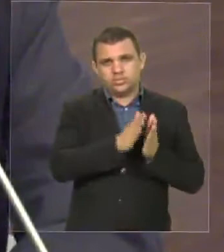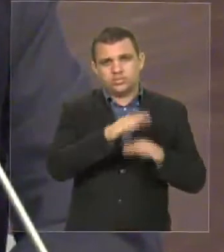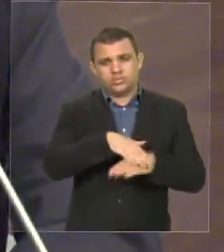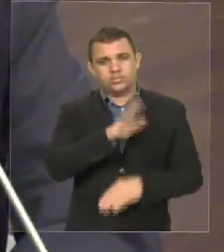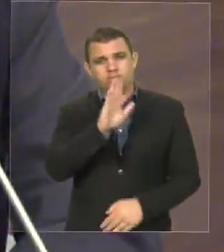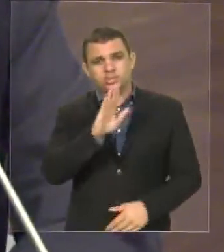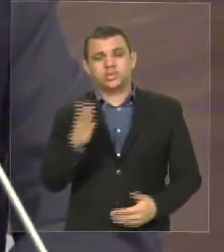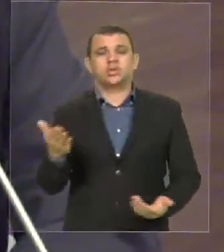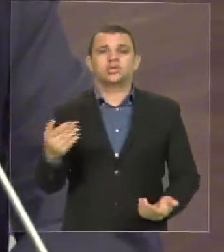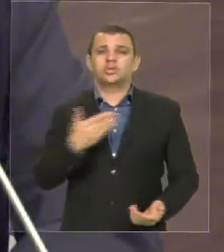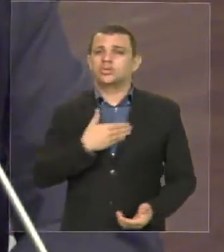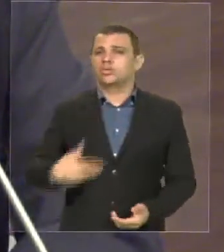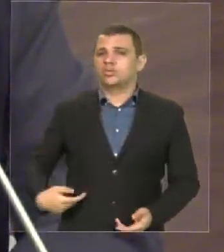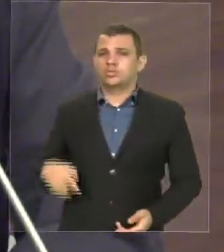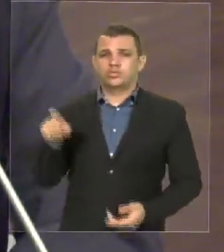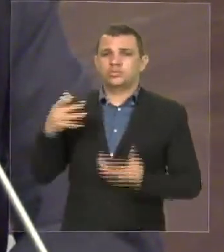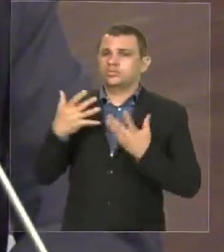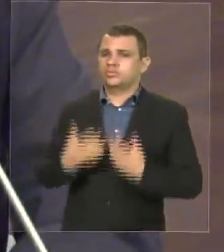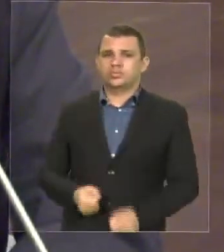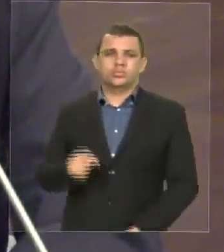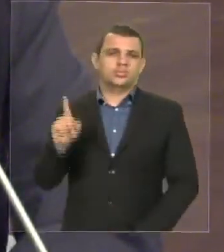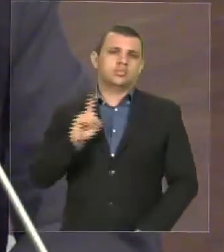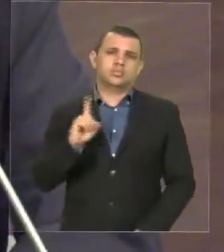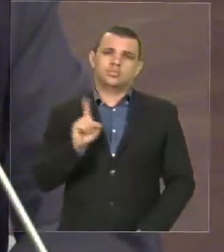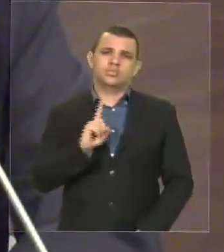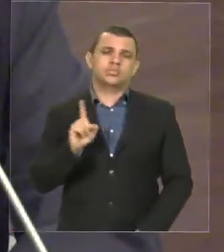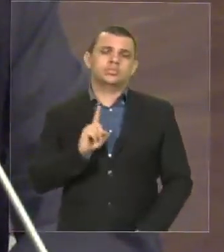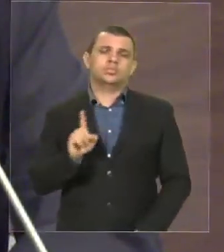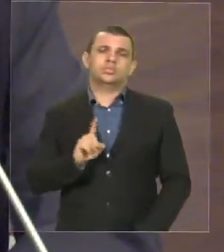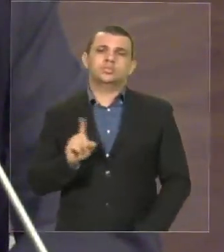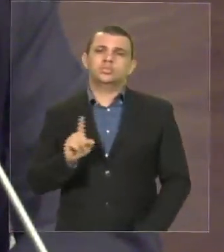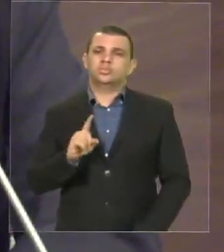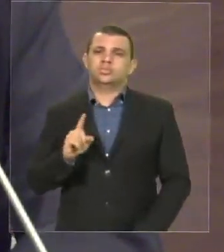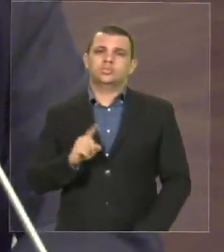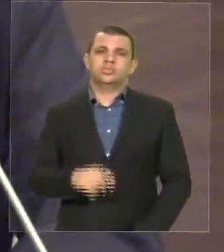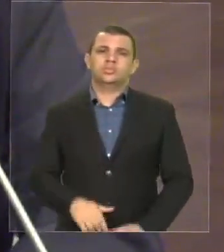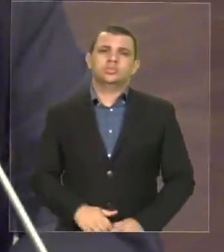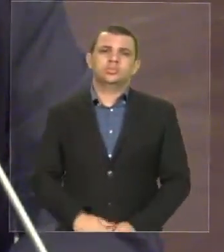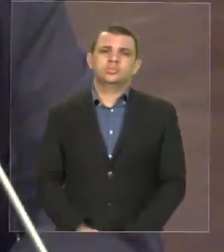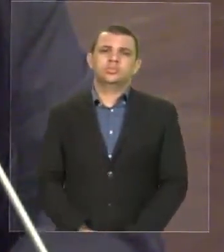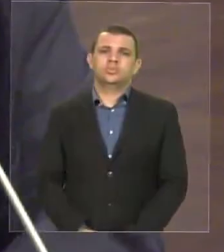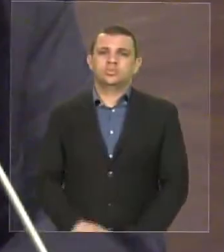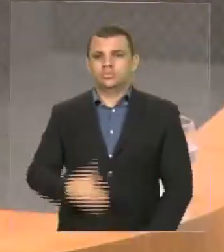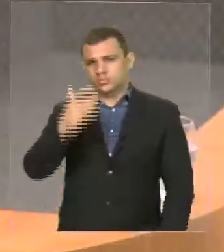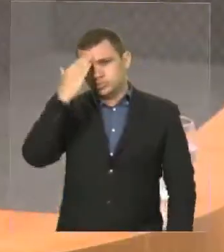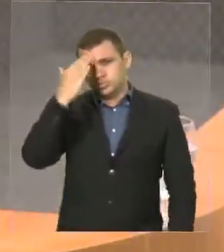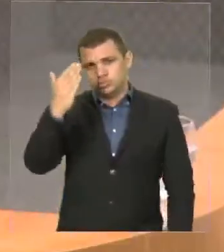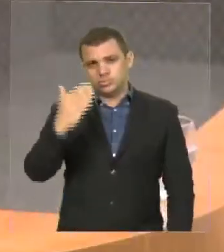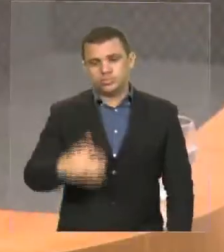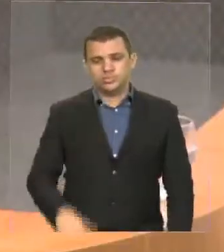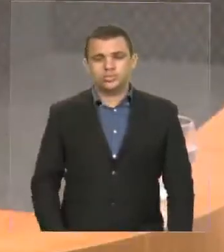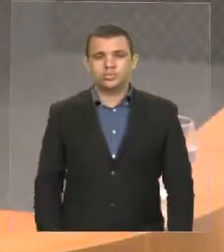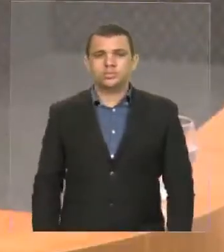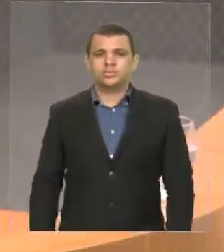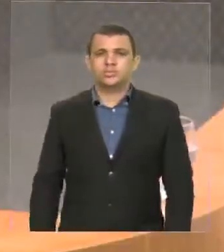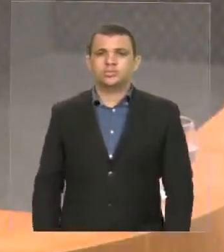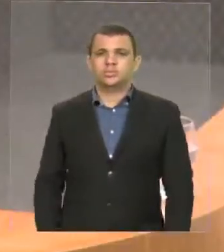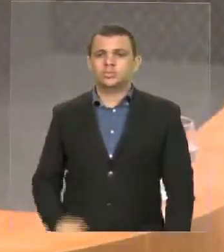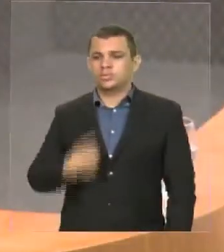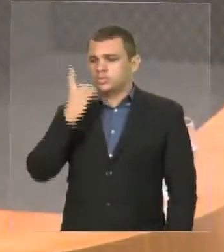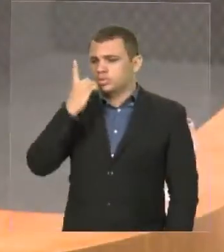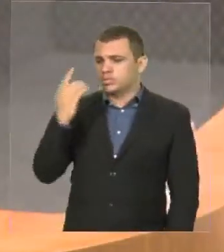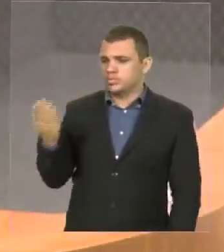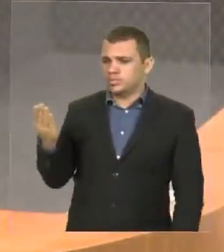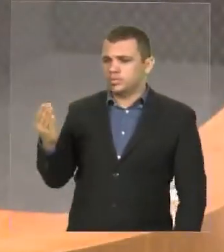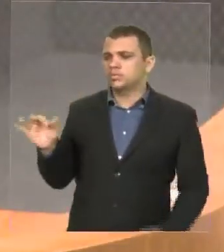governo não vai aceitar essa PEC do jeito que está. Muito obrigado, Sr. Presidente. Deputado Adriano, conclua, por gentileza. Para concluir,